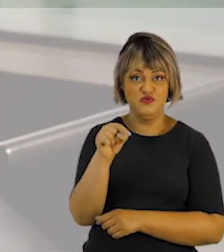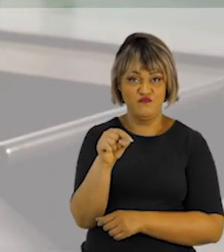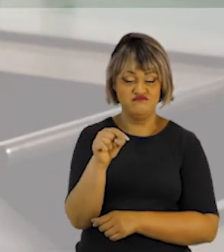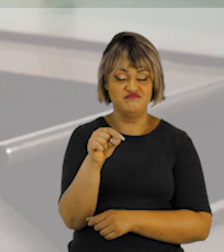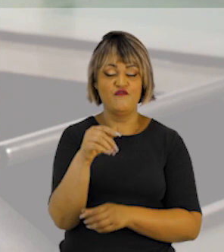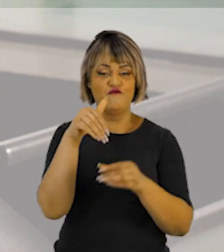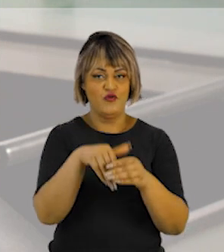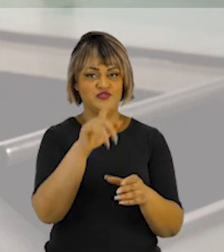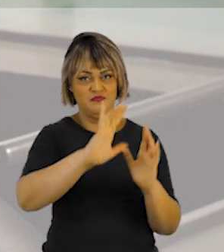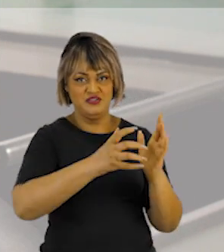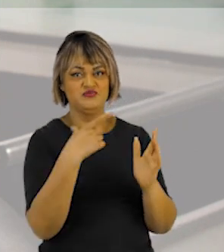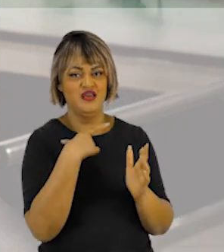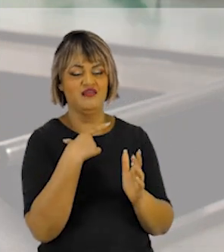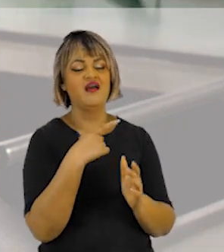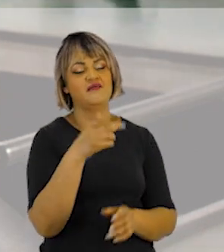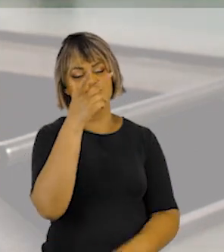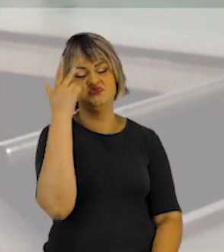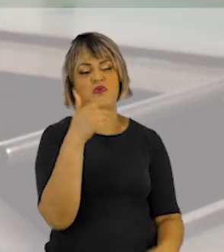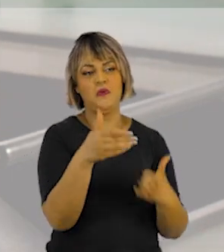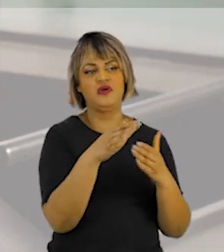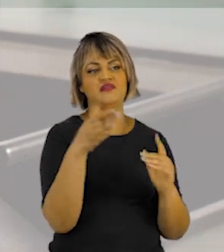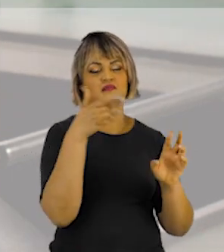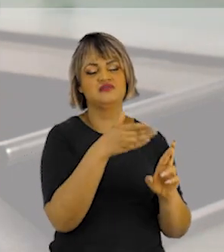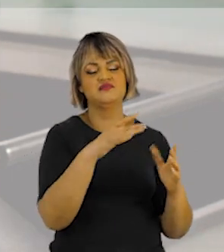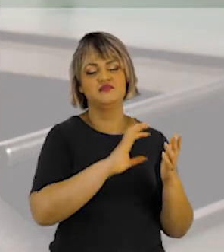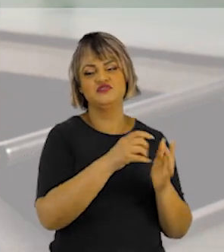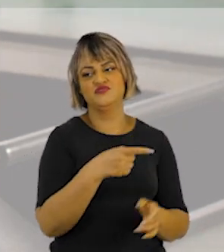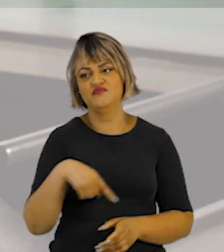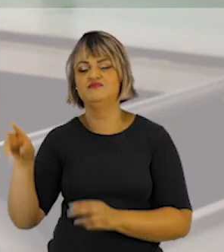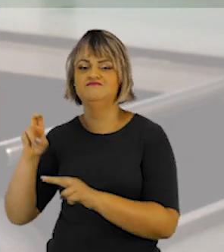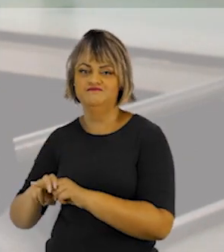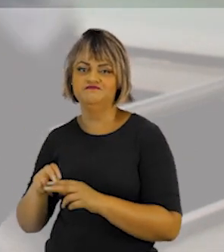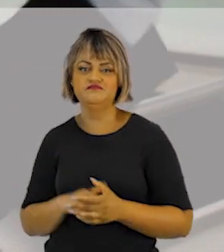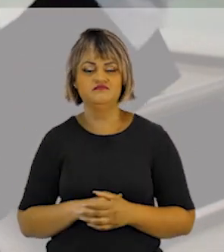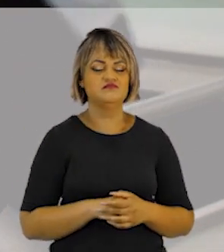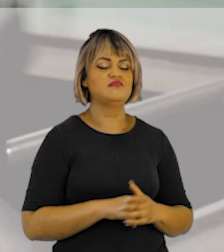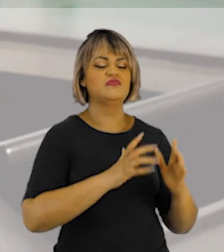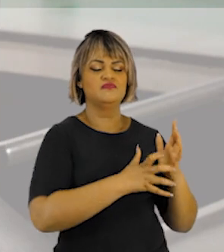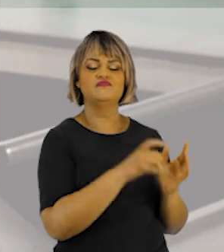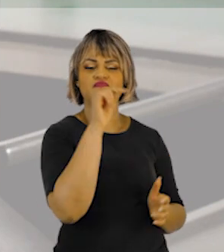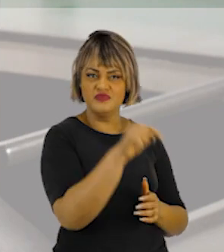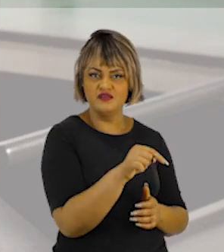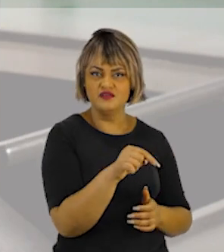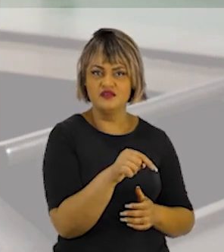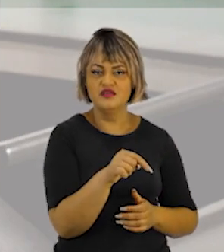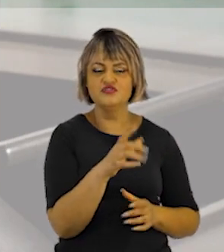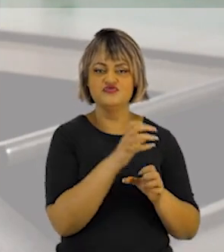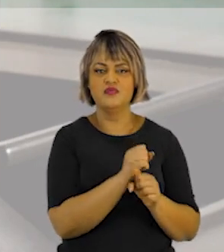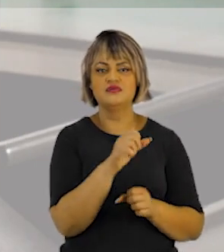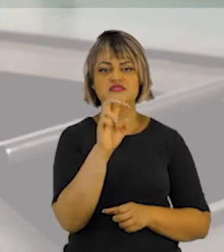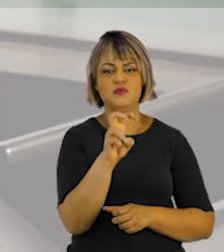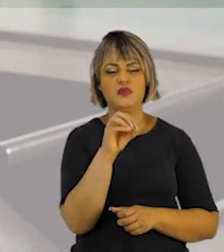votos, o partido terá um candidato eleito. Se o partido A, por exemplo, somando todos os candidatos dele,